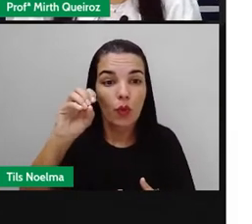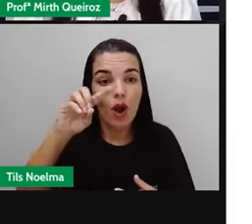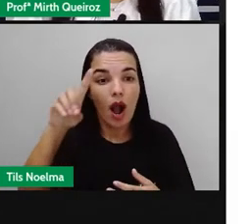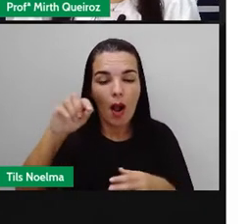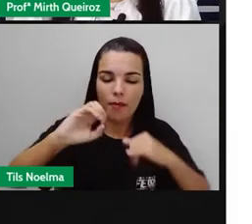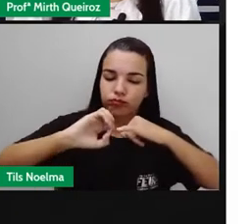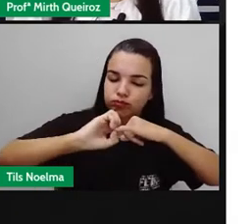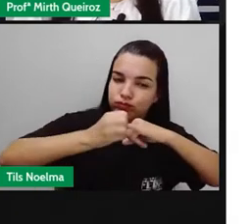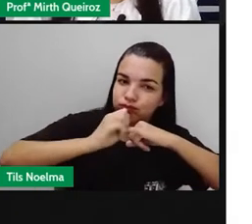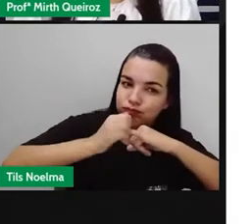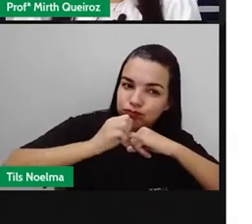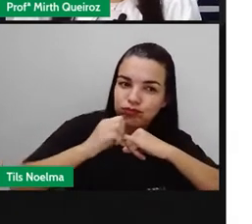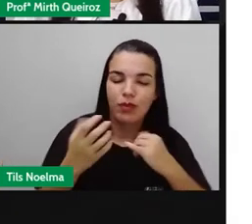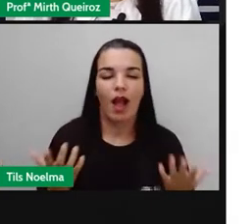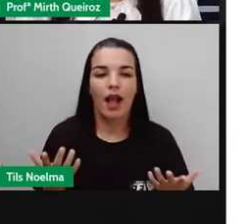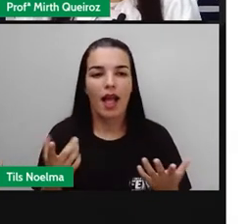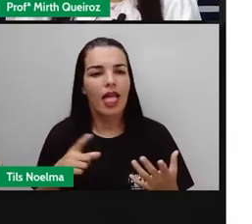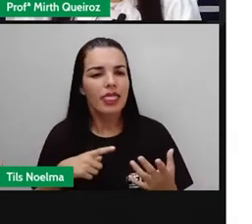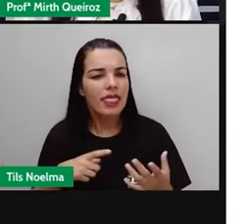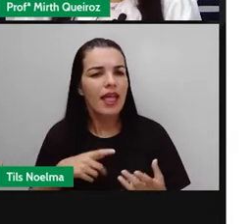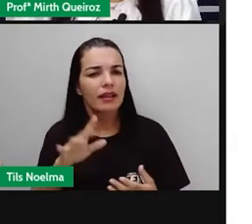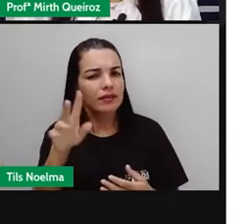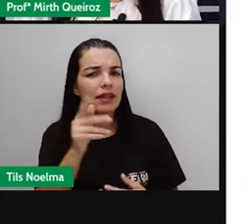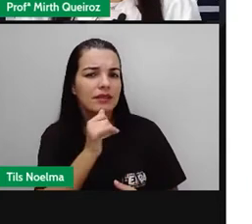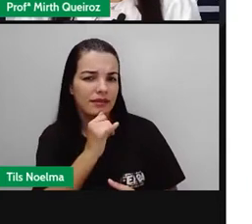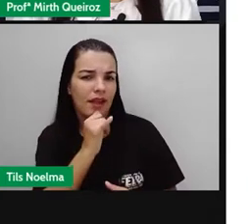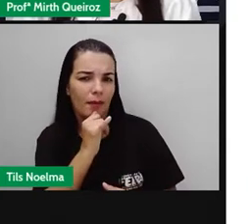exemplos aí de contos de fadas.